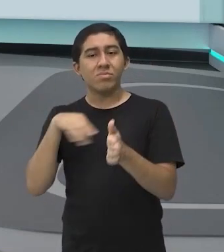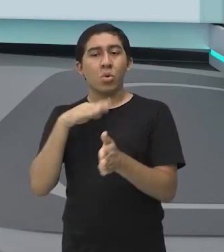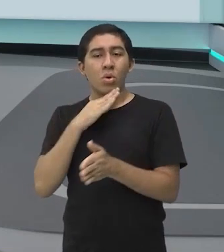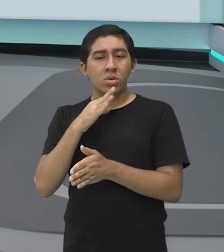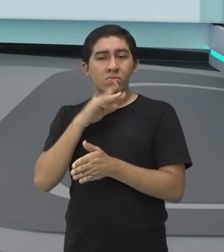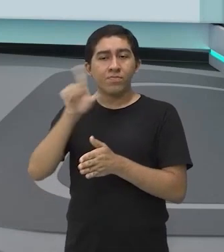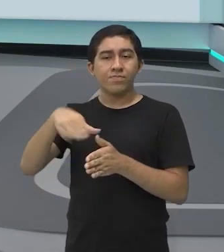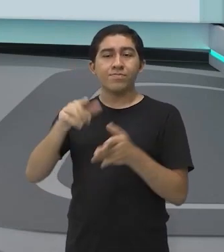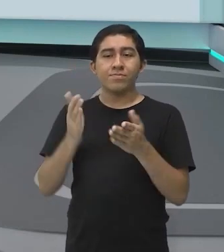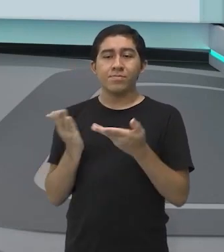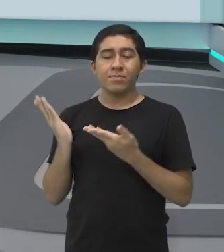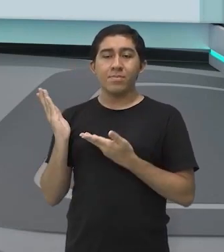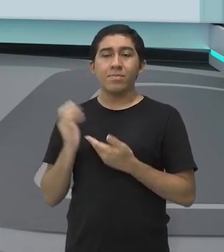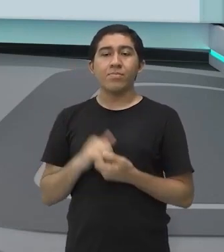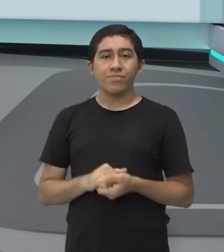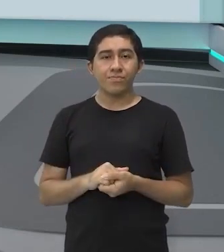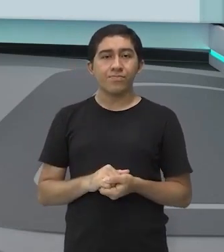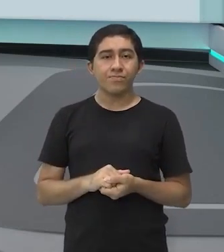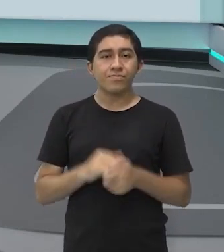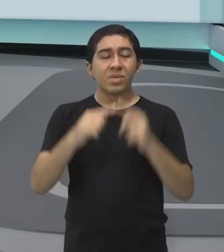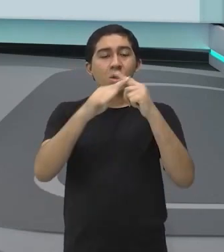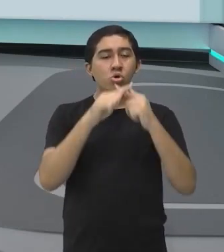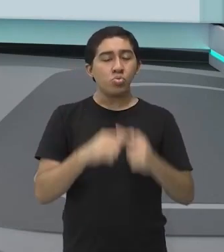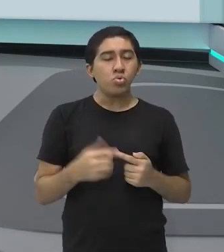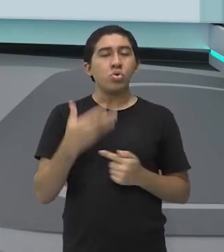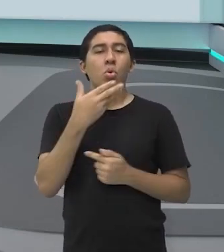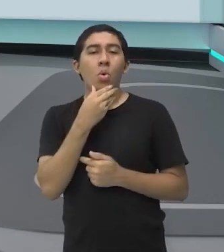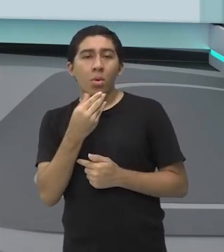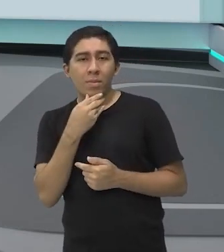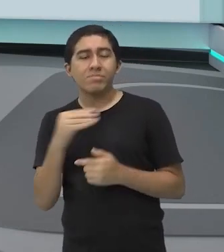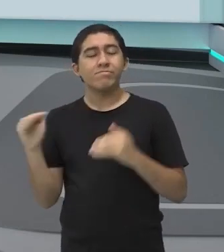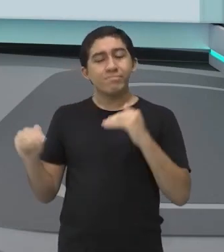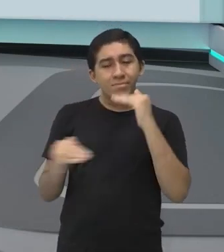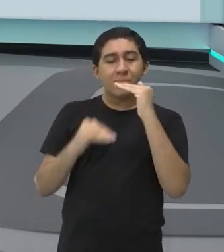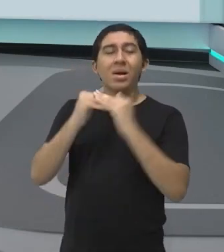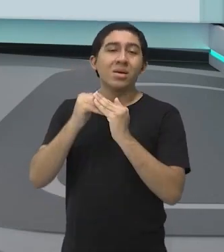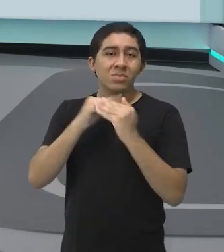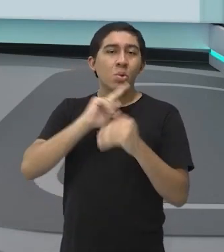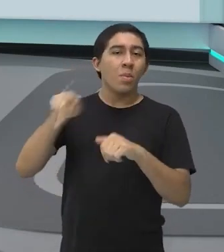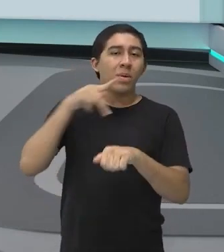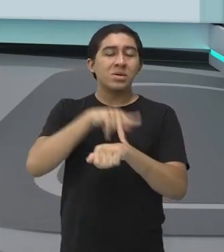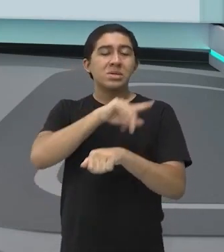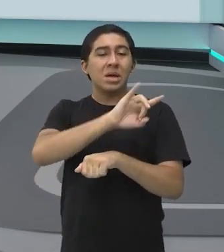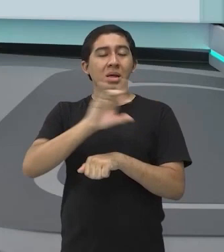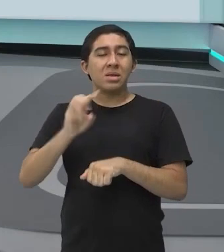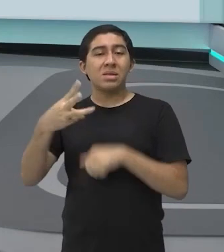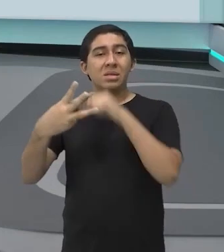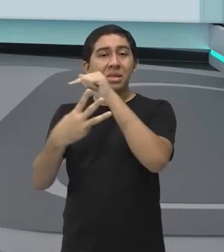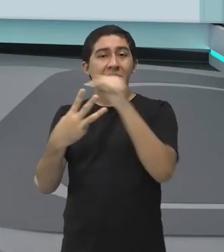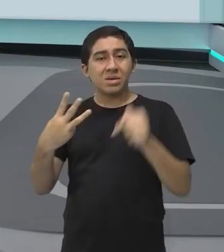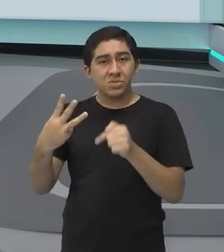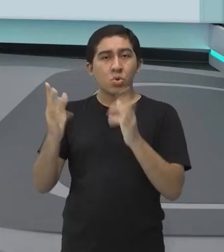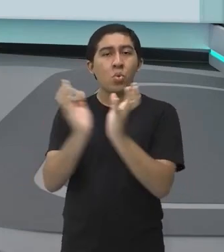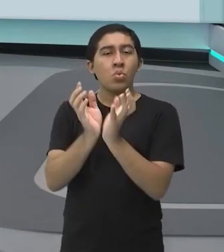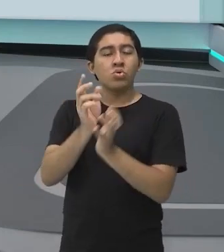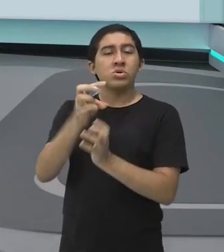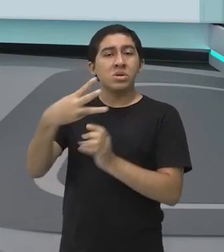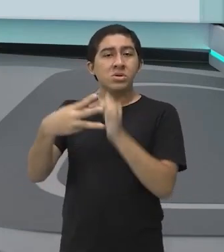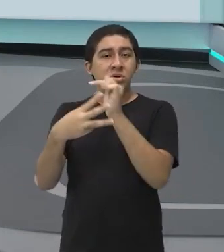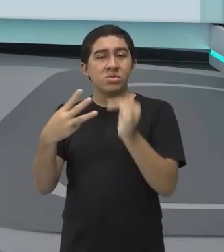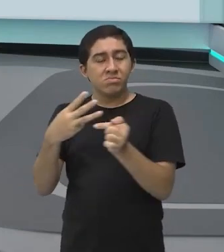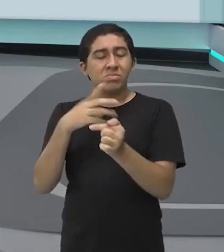cartela agora, olha só. Nas disputas masculinas, o limite máximo por país é de 3 atletas, totalizando ali 36